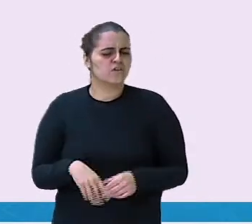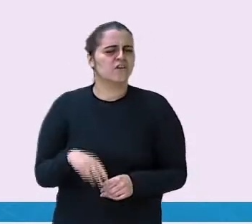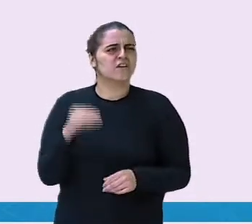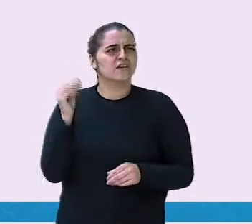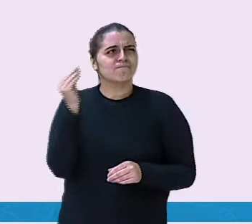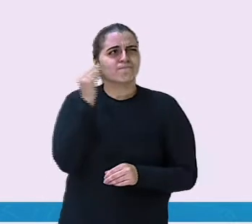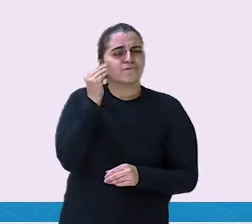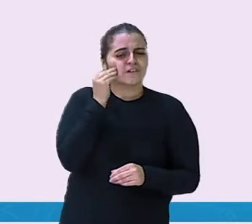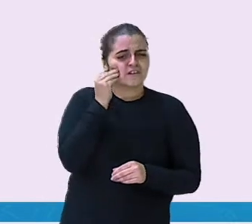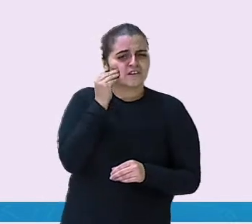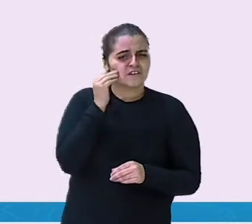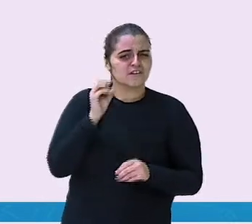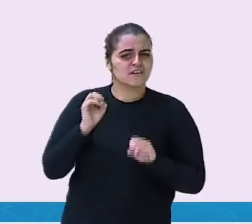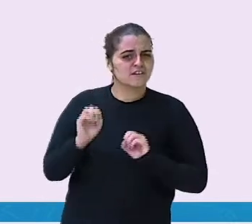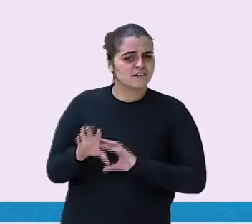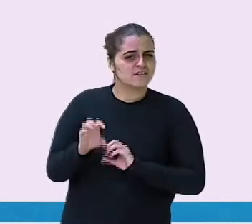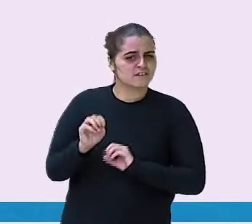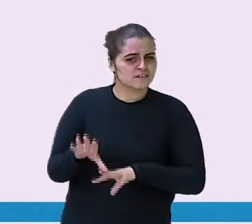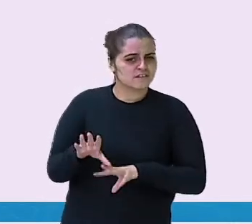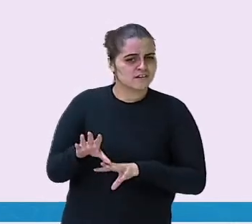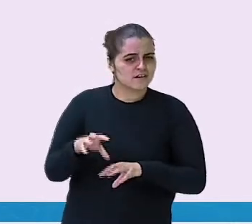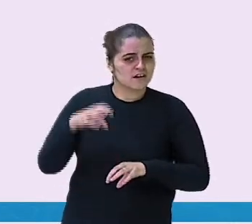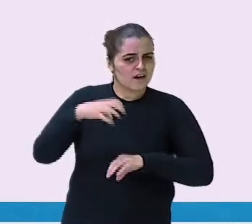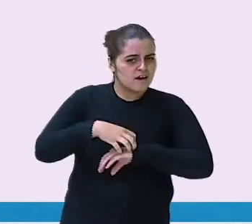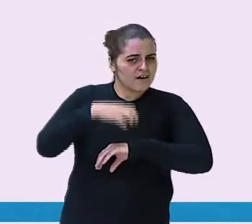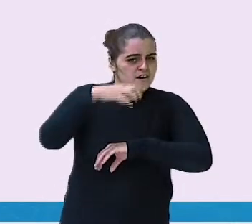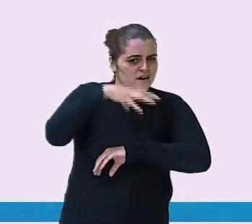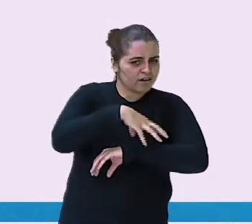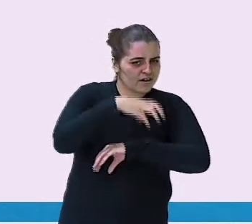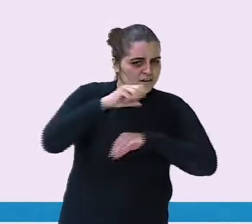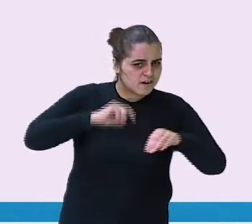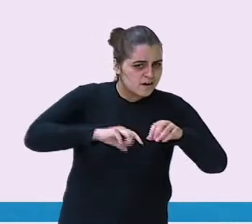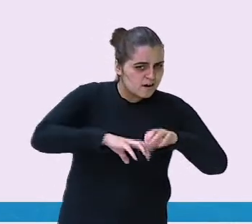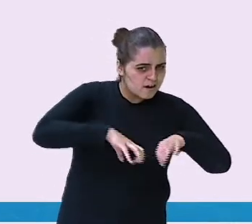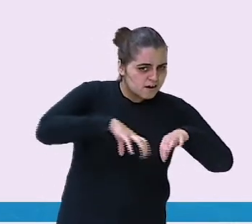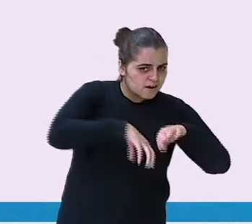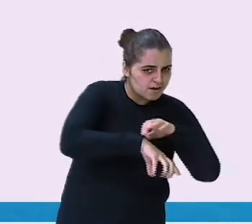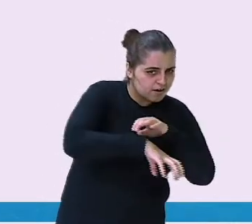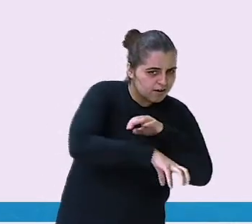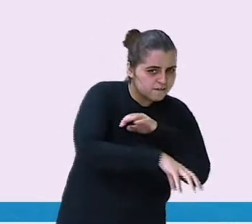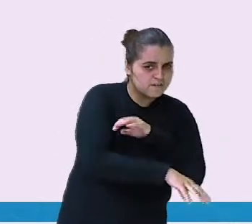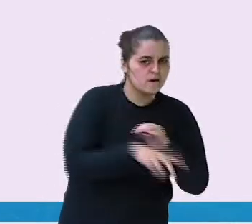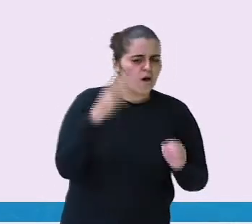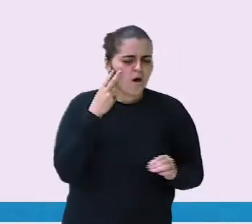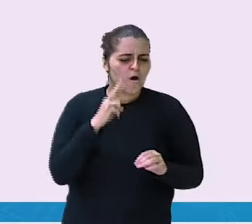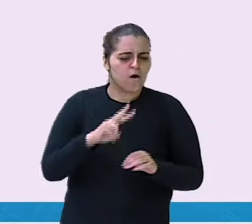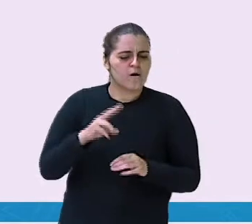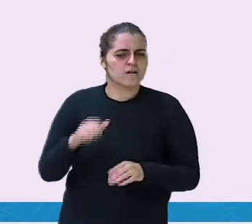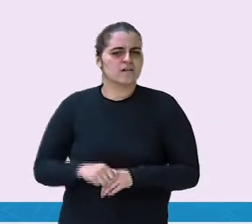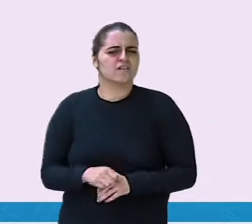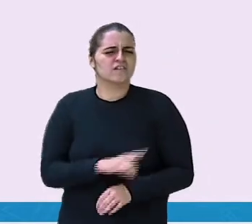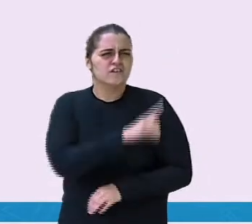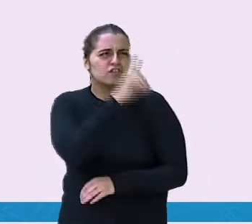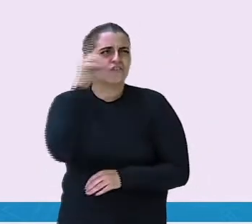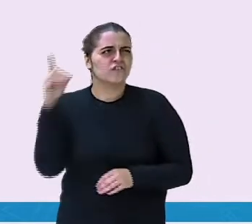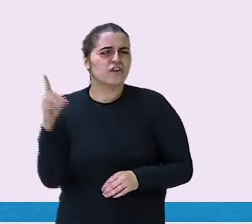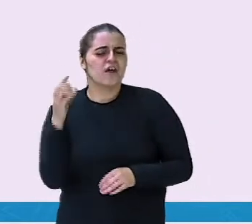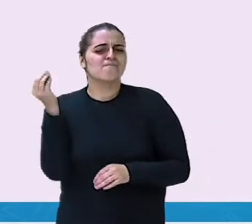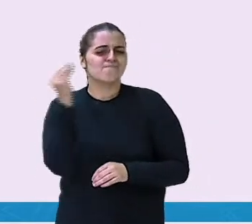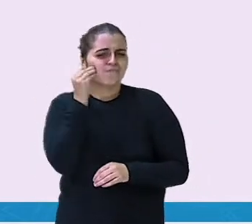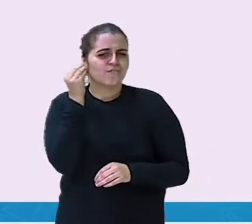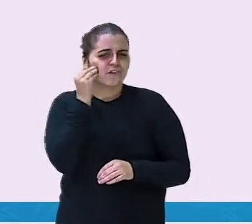aranha a cavar. Então, ele anotou lá que nesse dia, 29 de março, ele tentou